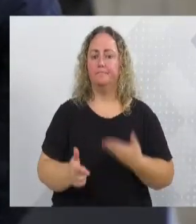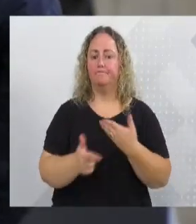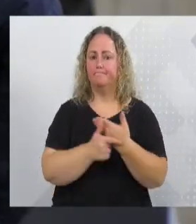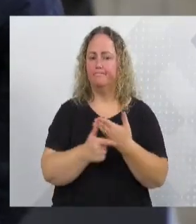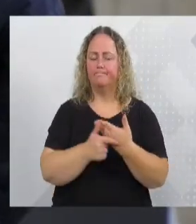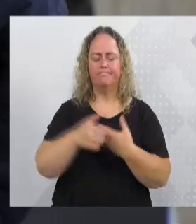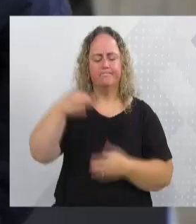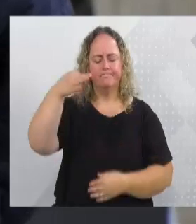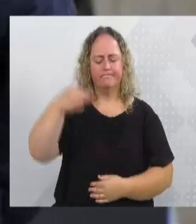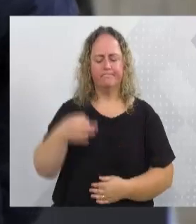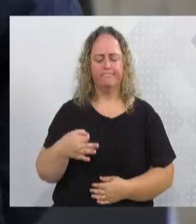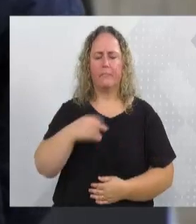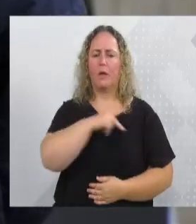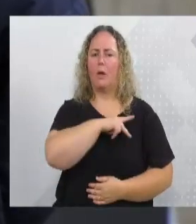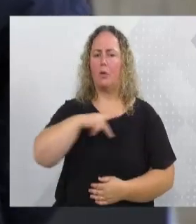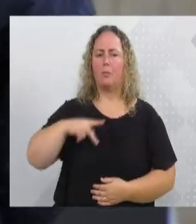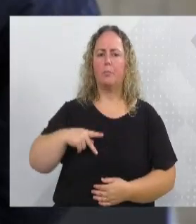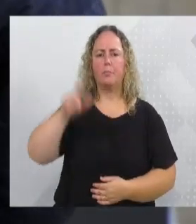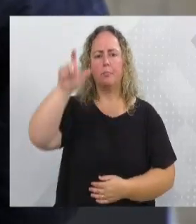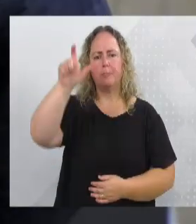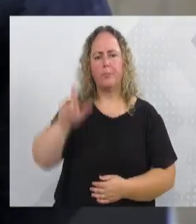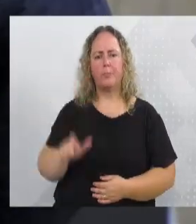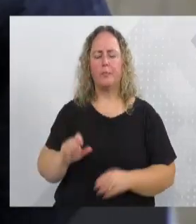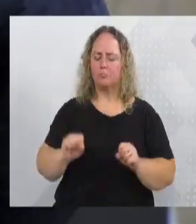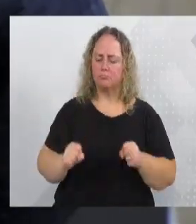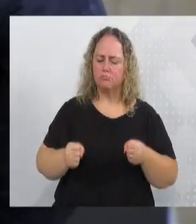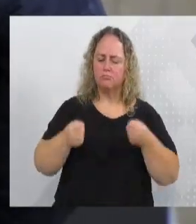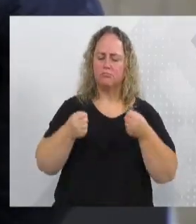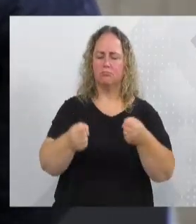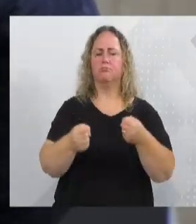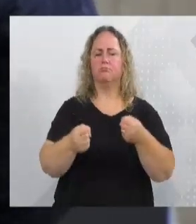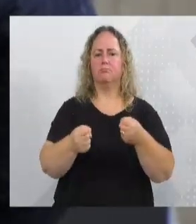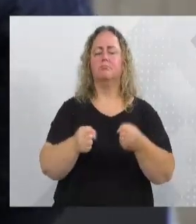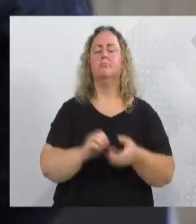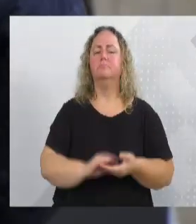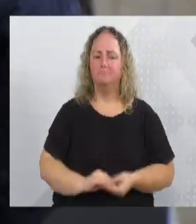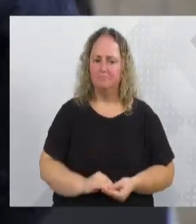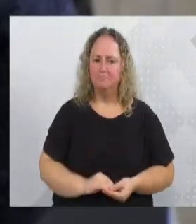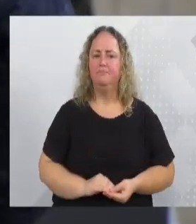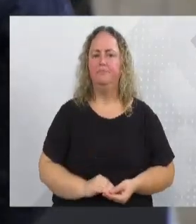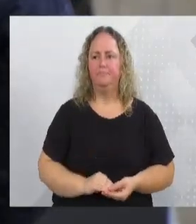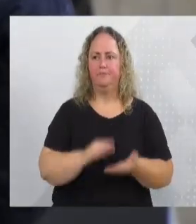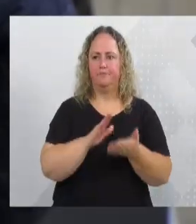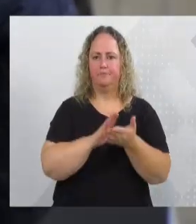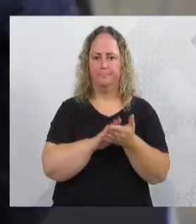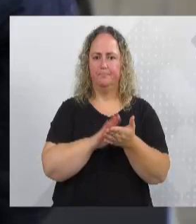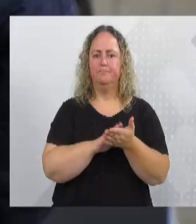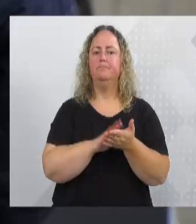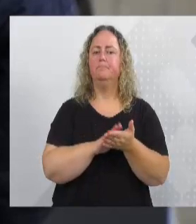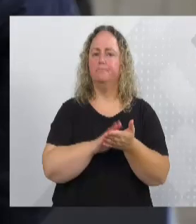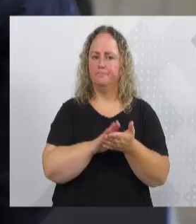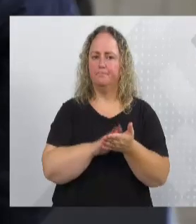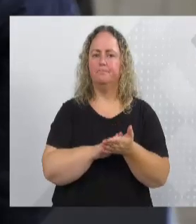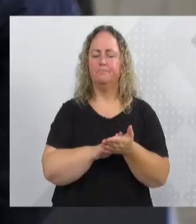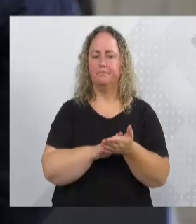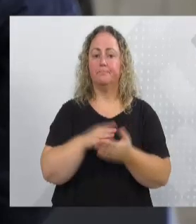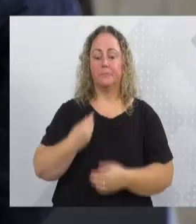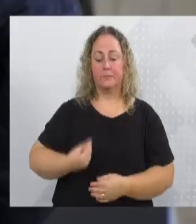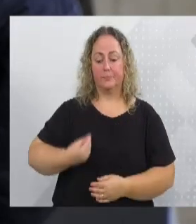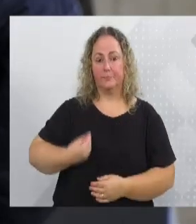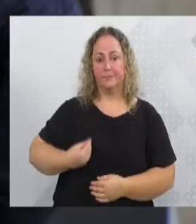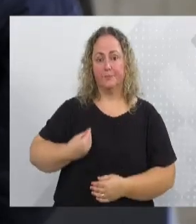como um homem público, dedicado e empenhado. Parabéns por estar